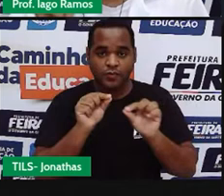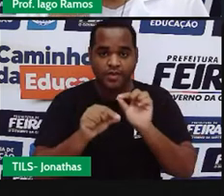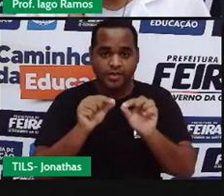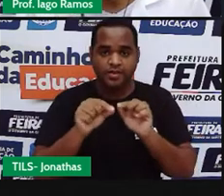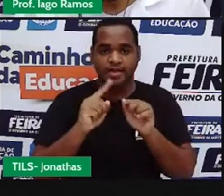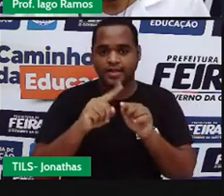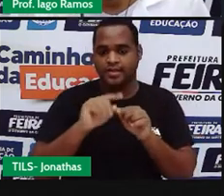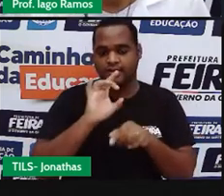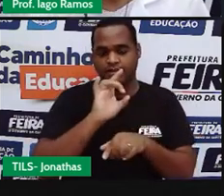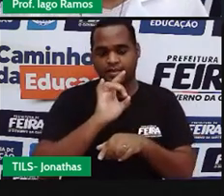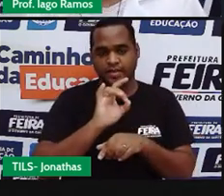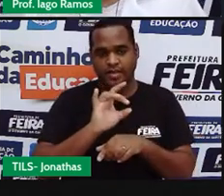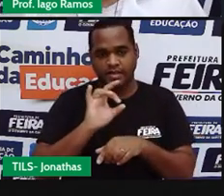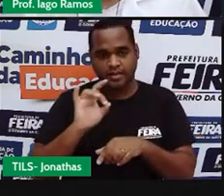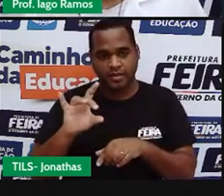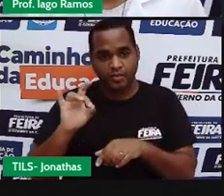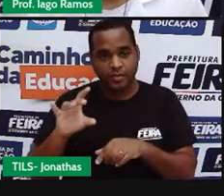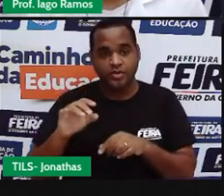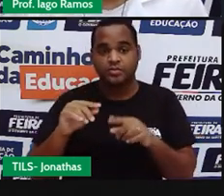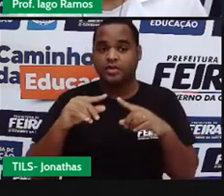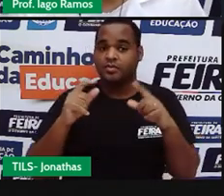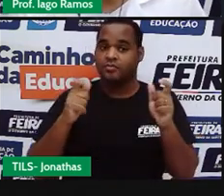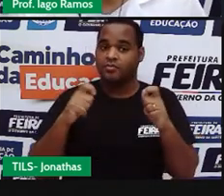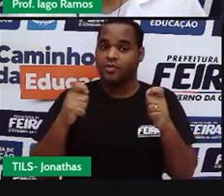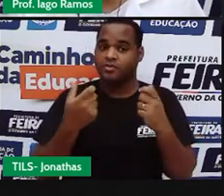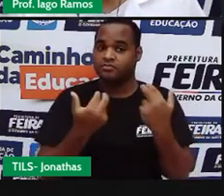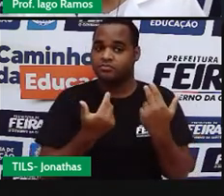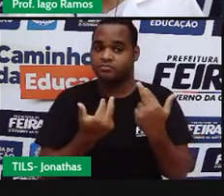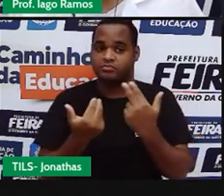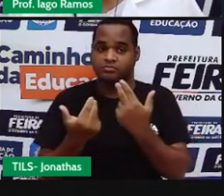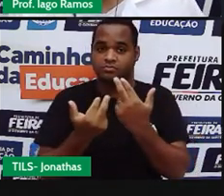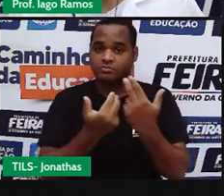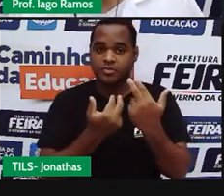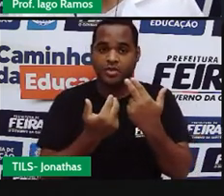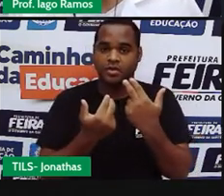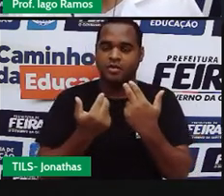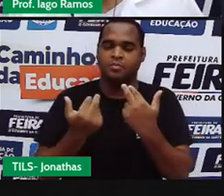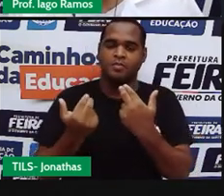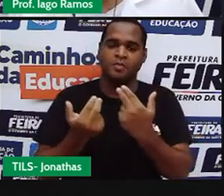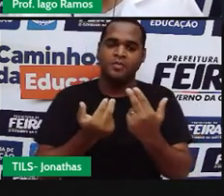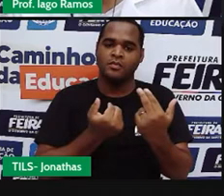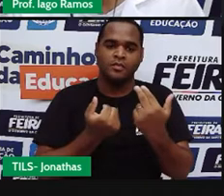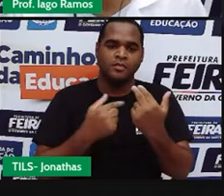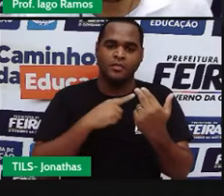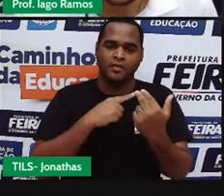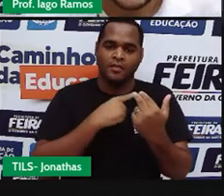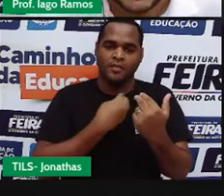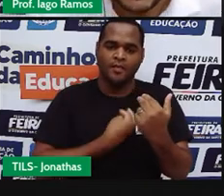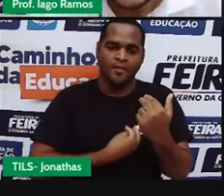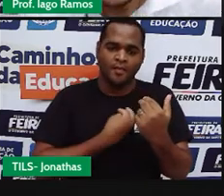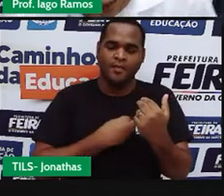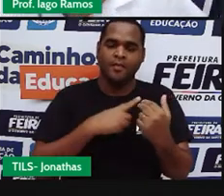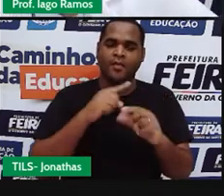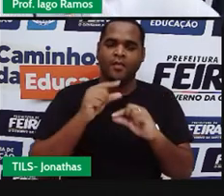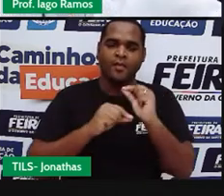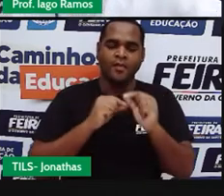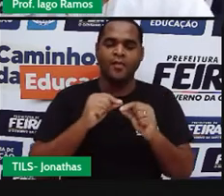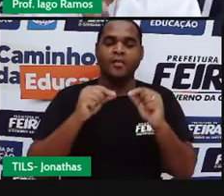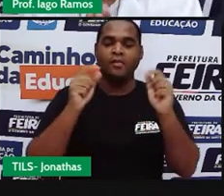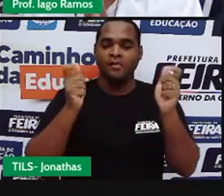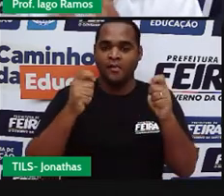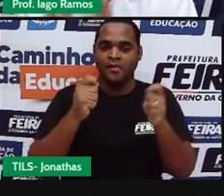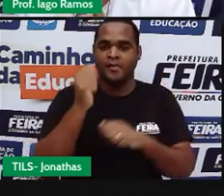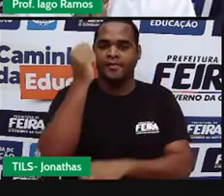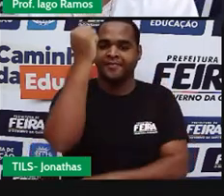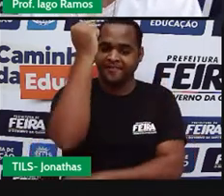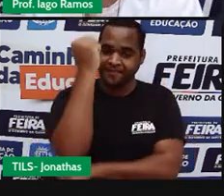ponto dela esteja a uma mesma distância das outras duas. Como assim, professor? Esse